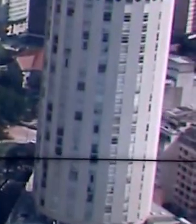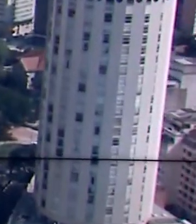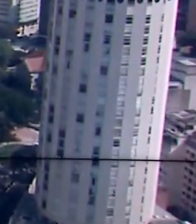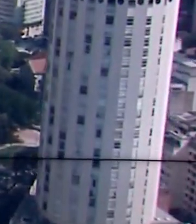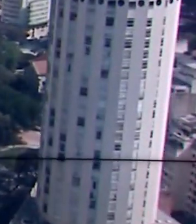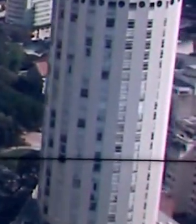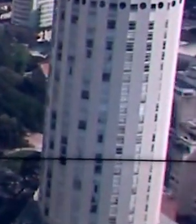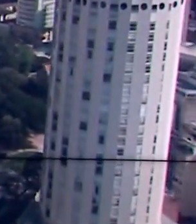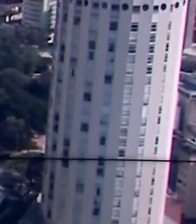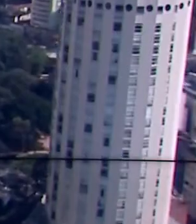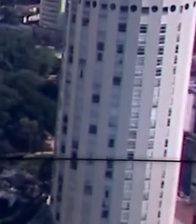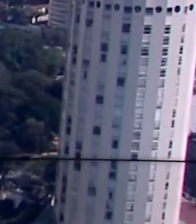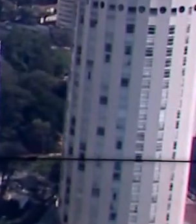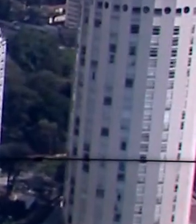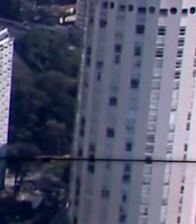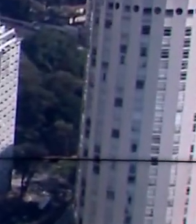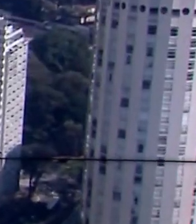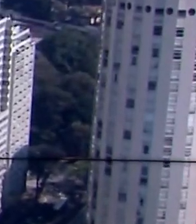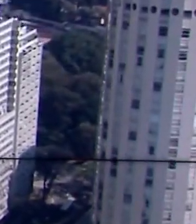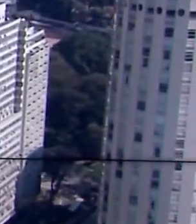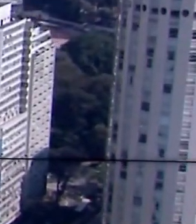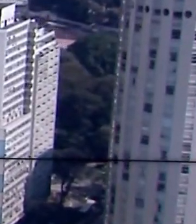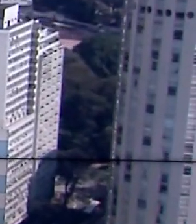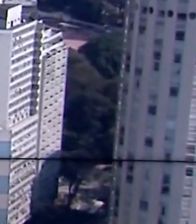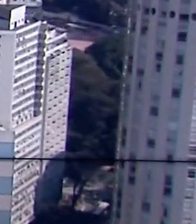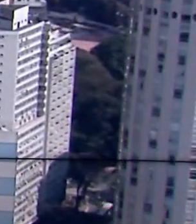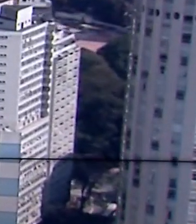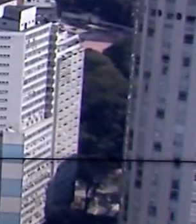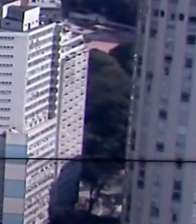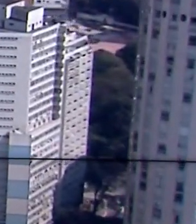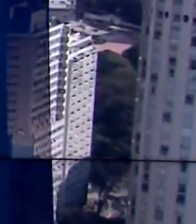A gente fica por aqui. Nos vemos na próxima edição. Até lá!